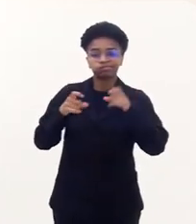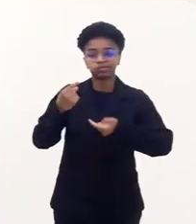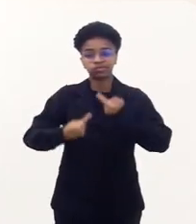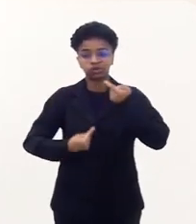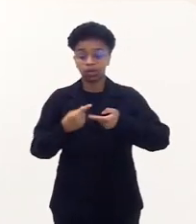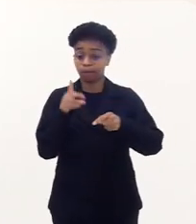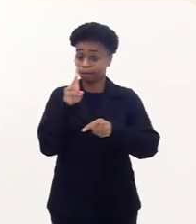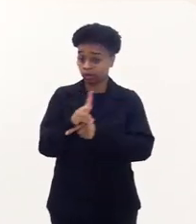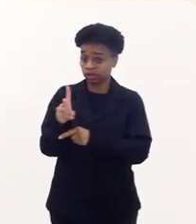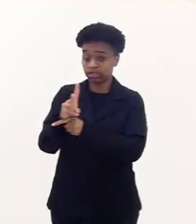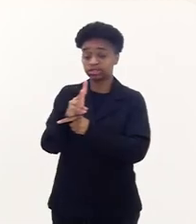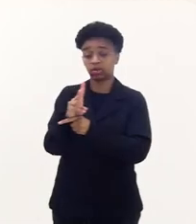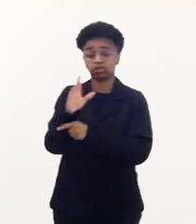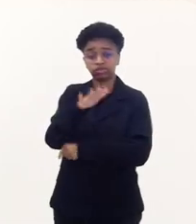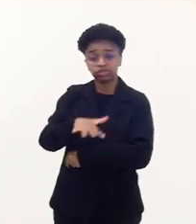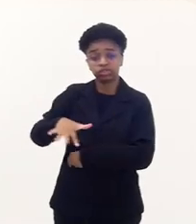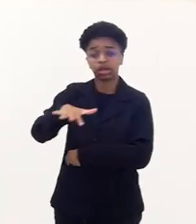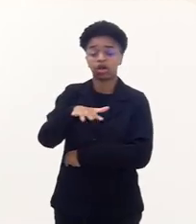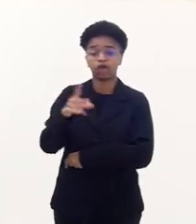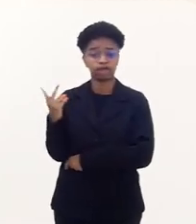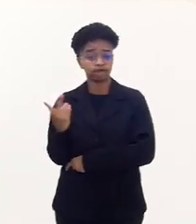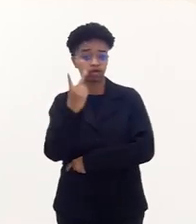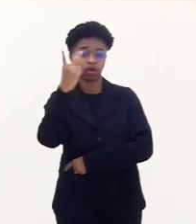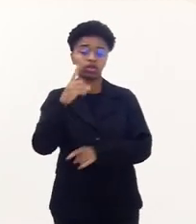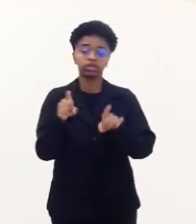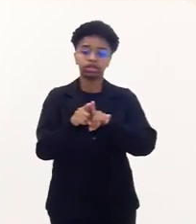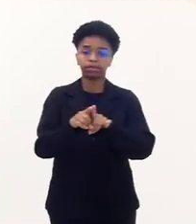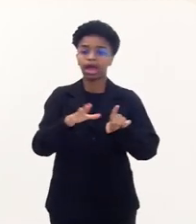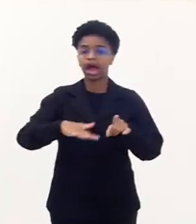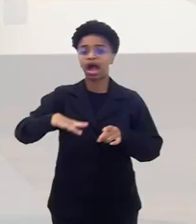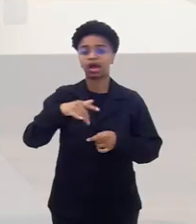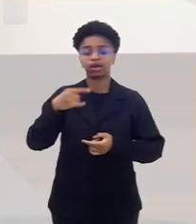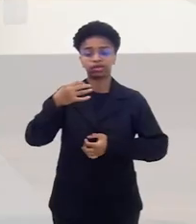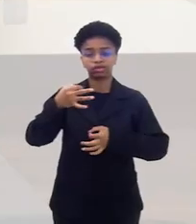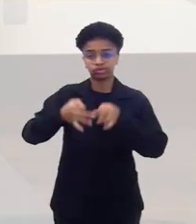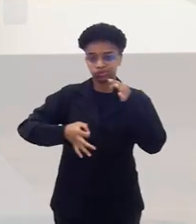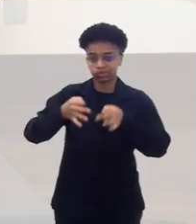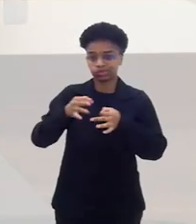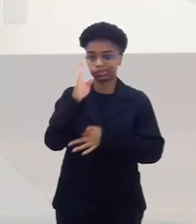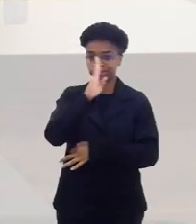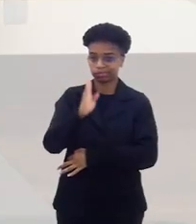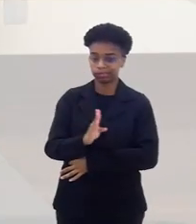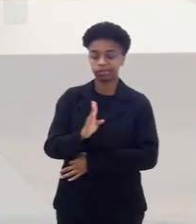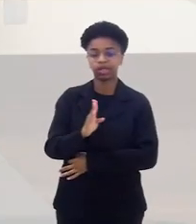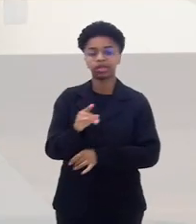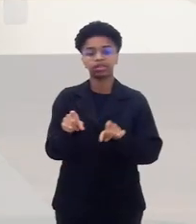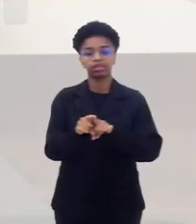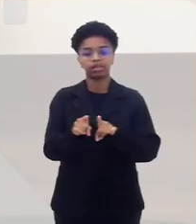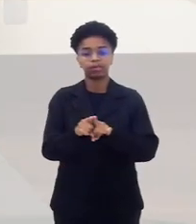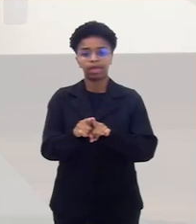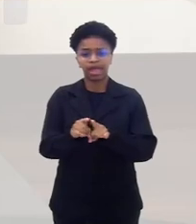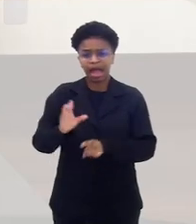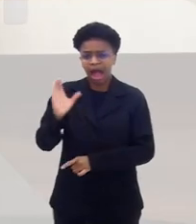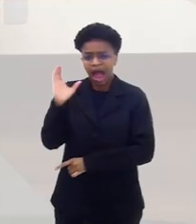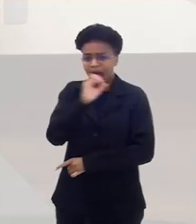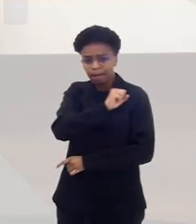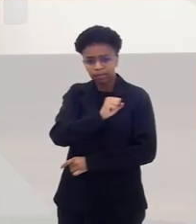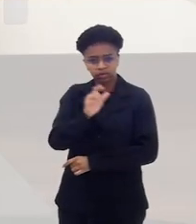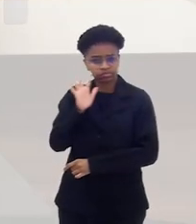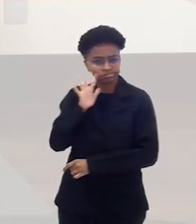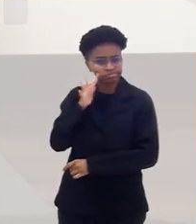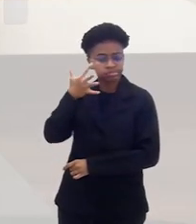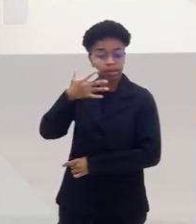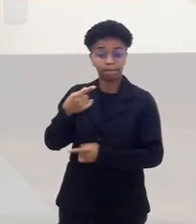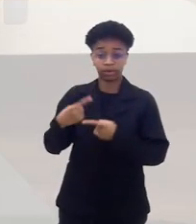integral, desse valor que foi trazido para o ordenamento jurídico brasileiro de maneira imediata.